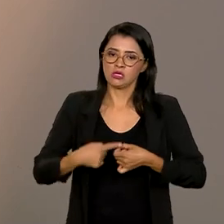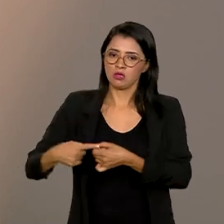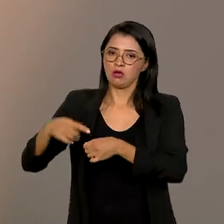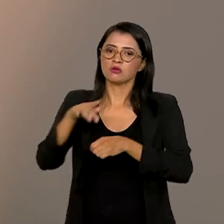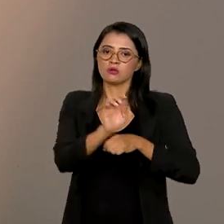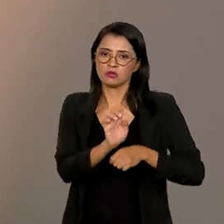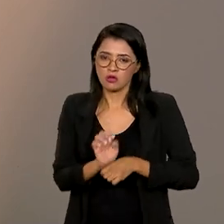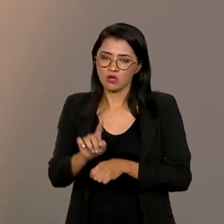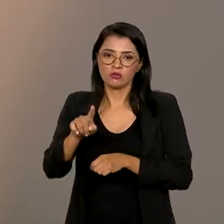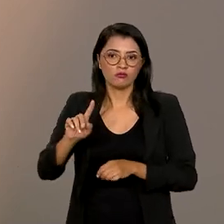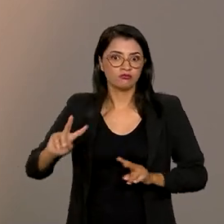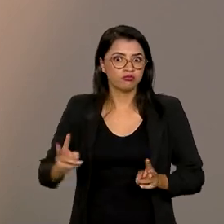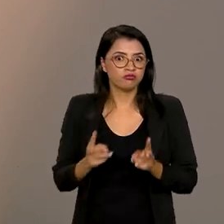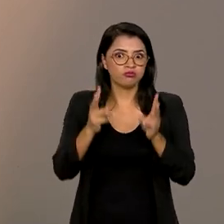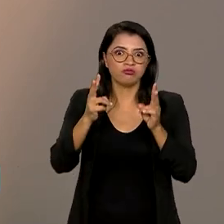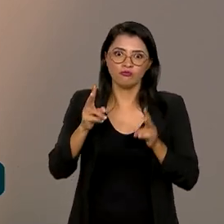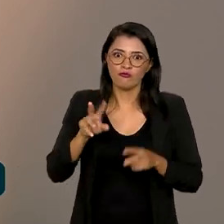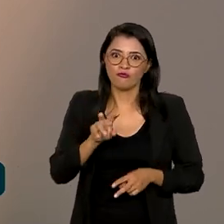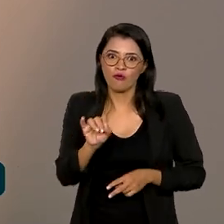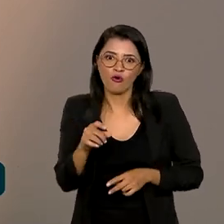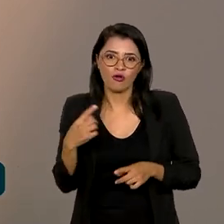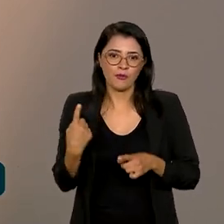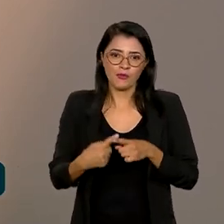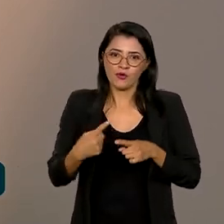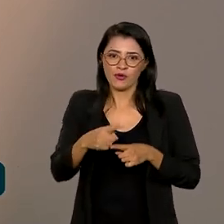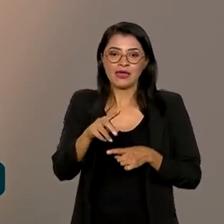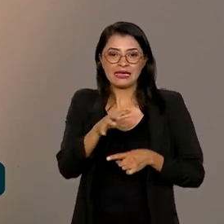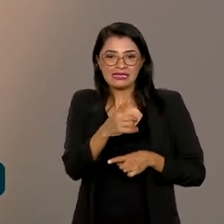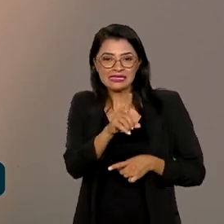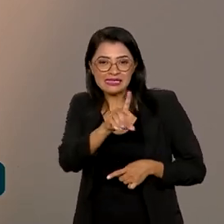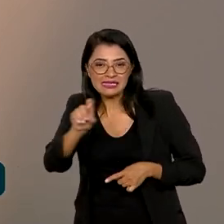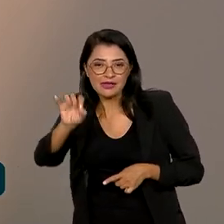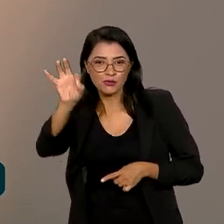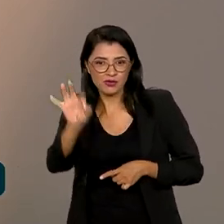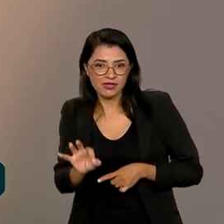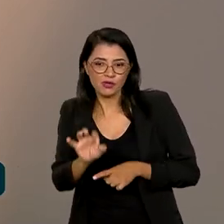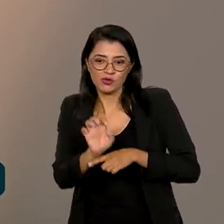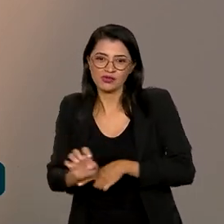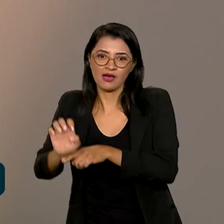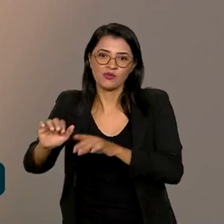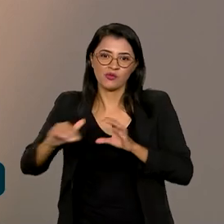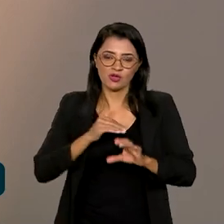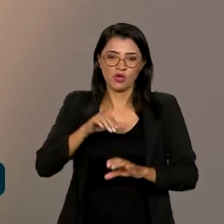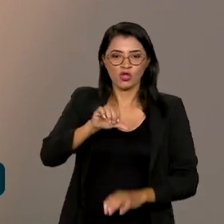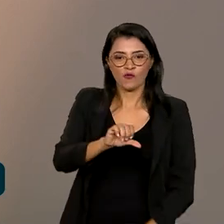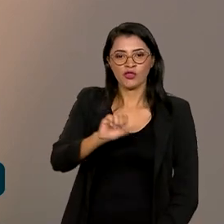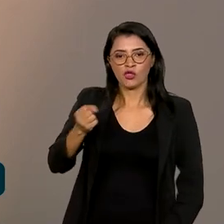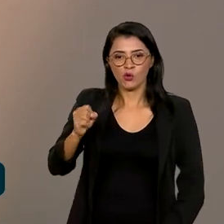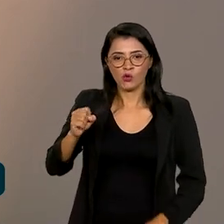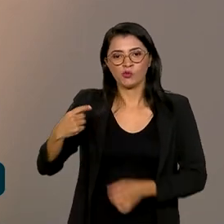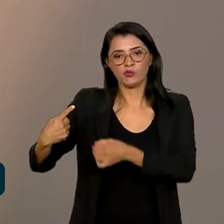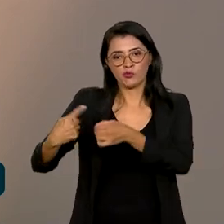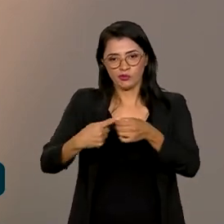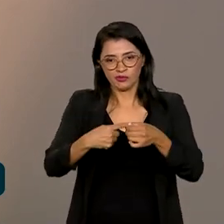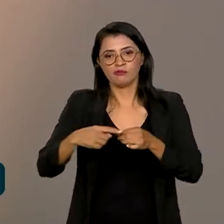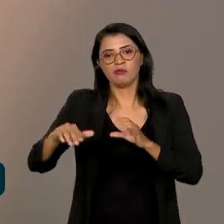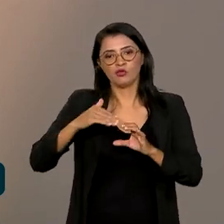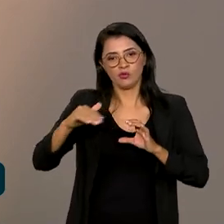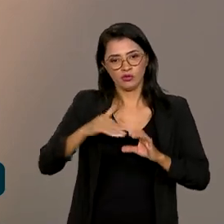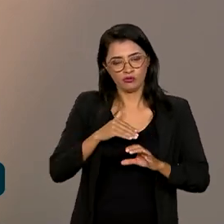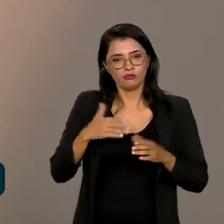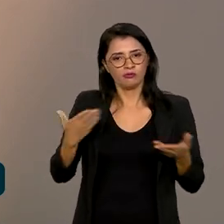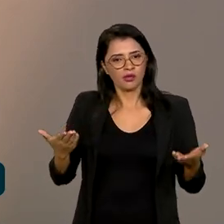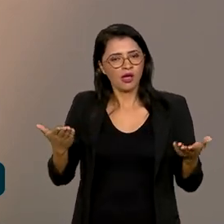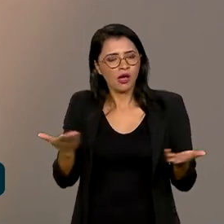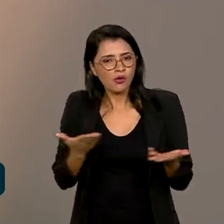para a gente, foi uma vitória, porque 100% dos estados mandaram os planos de cultura e 98% das cidades. E agora, nós estamos aprontando